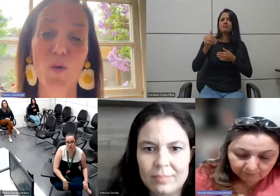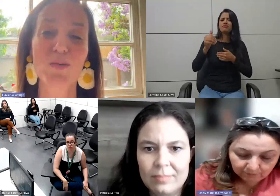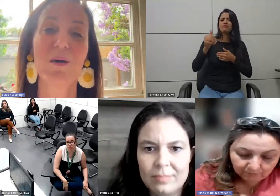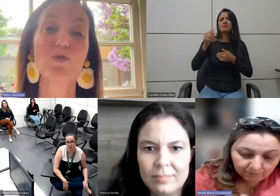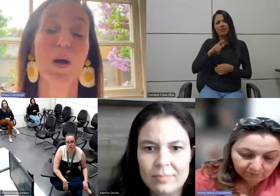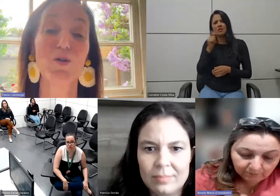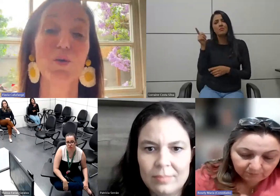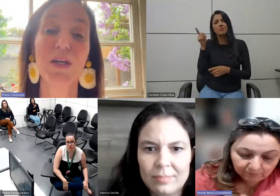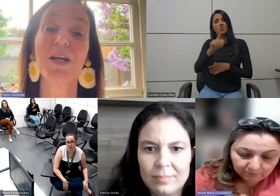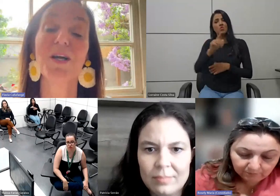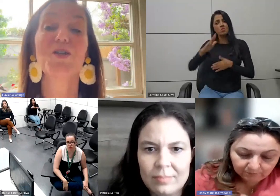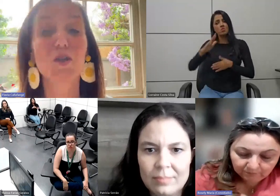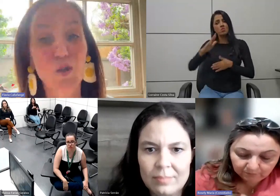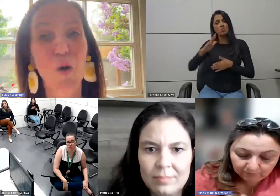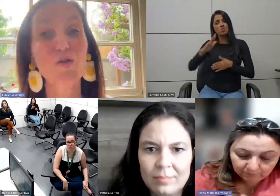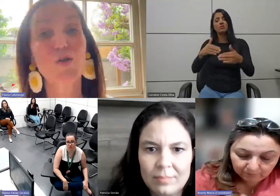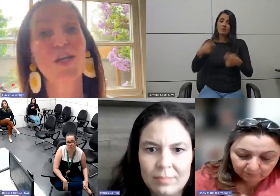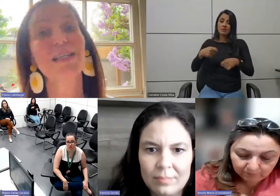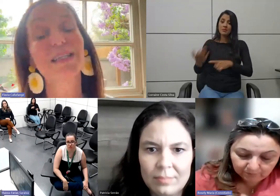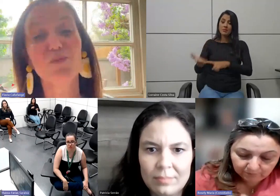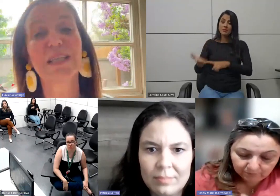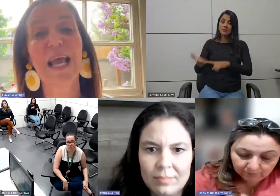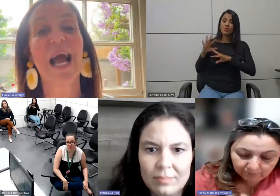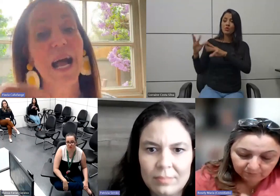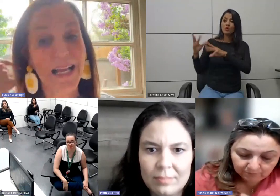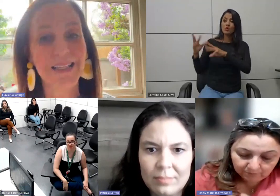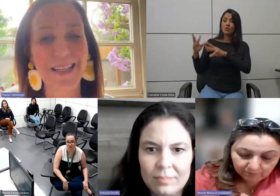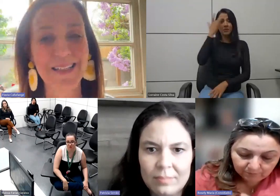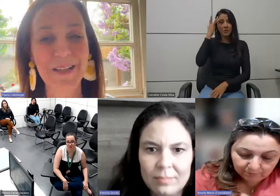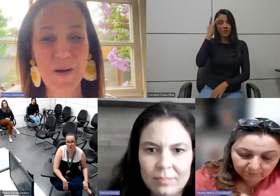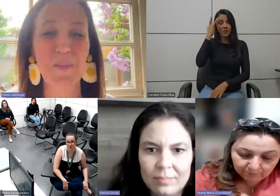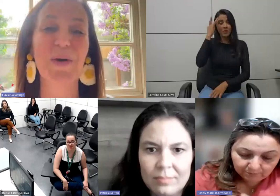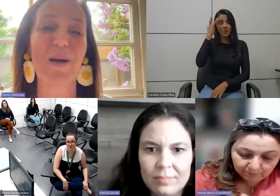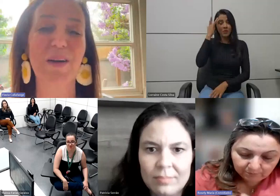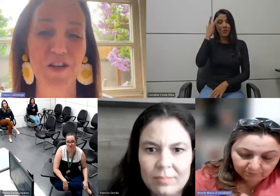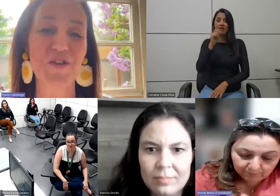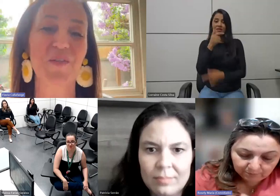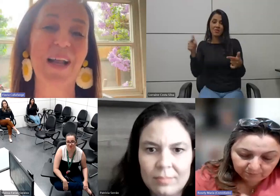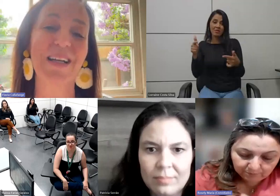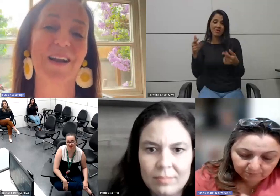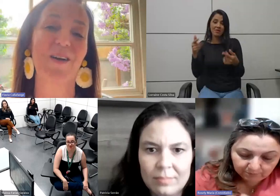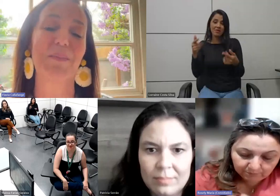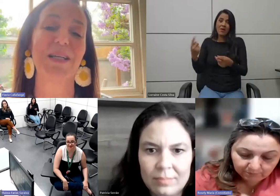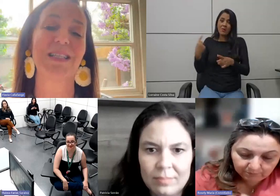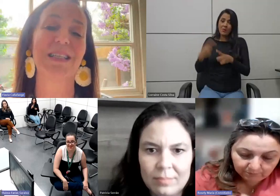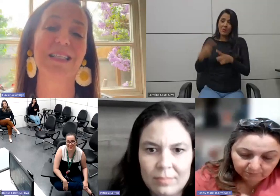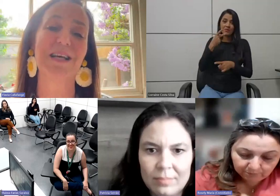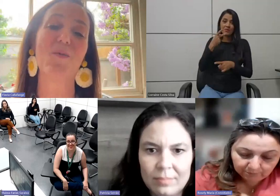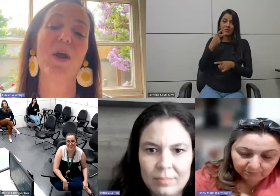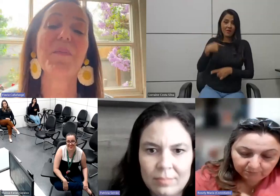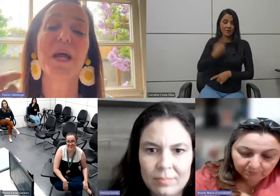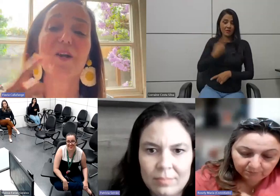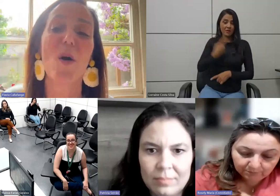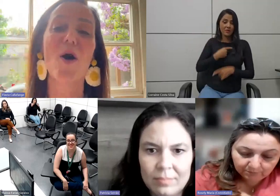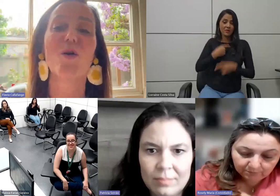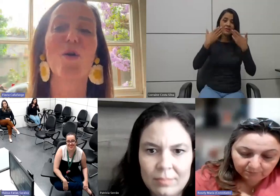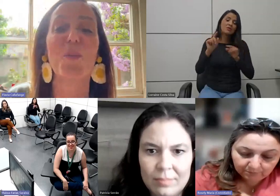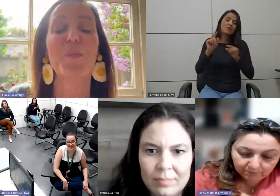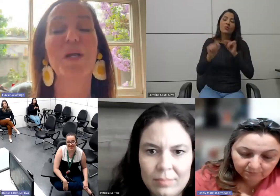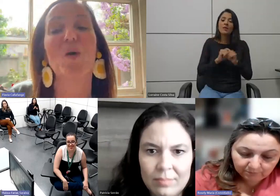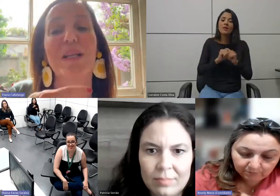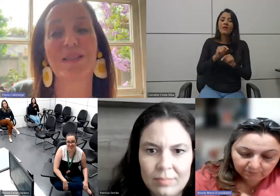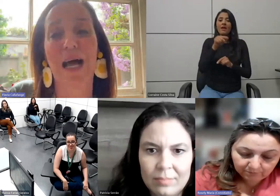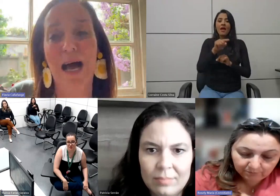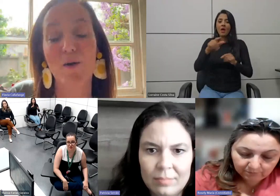frente contamos com a ajuda de todos que não tem ainda porque o que a fala na nossa apresentação que é o menor